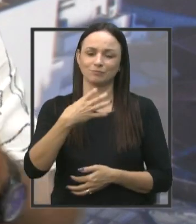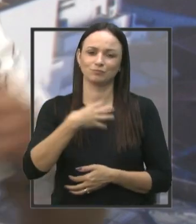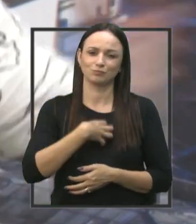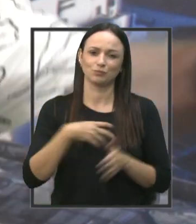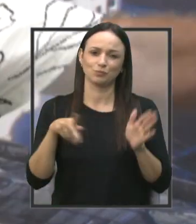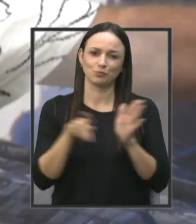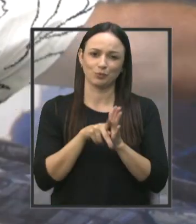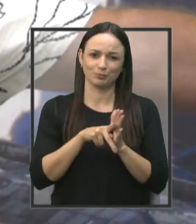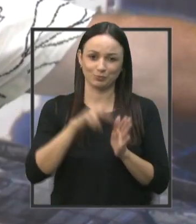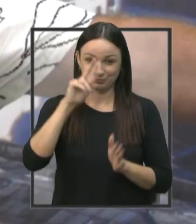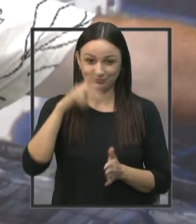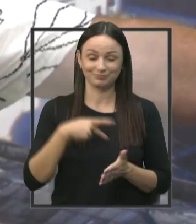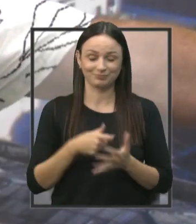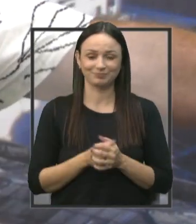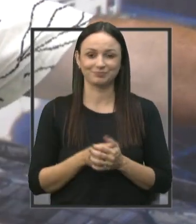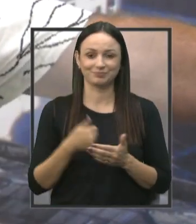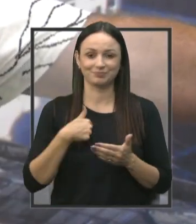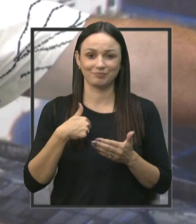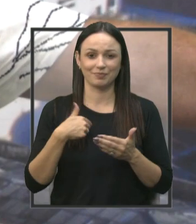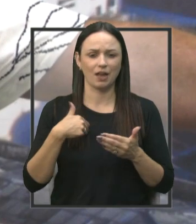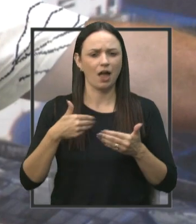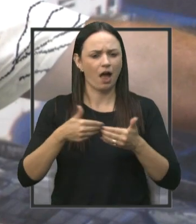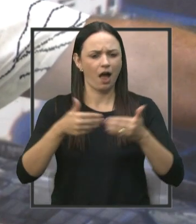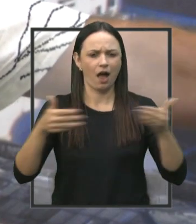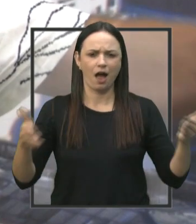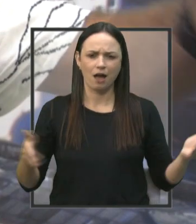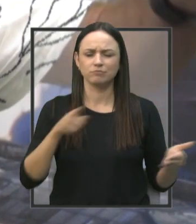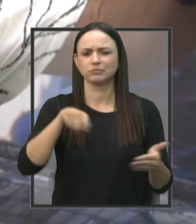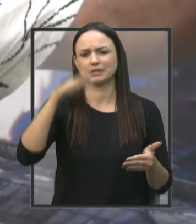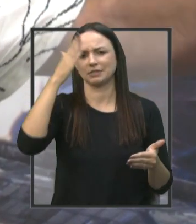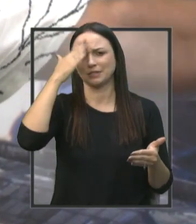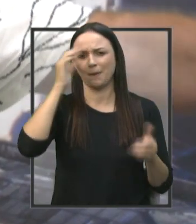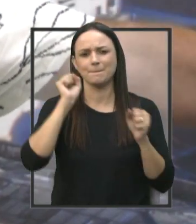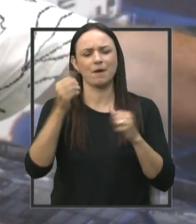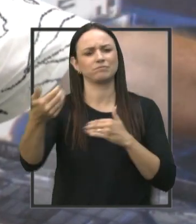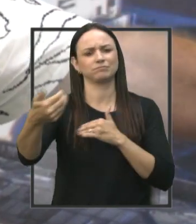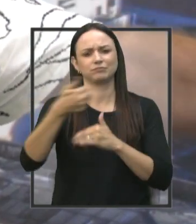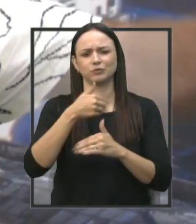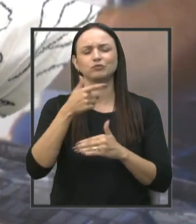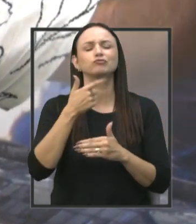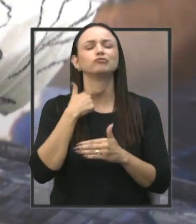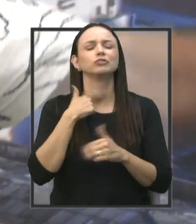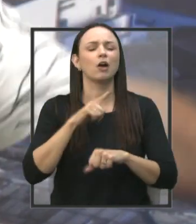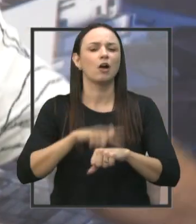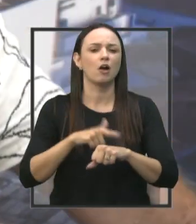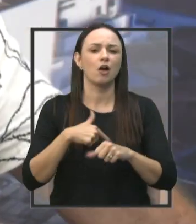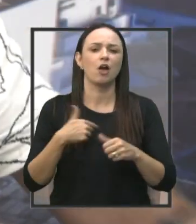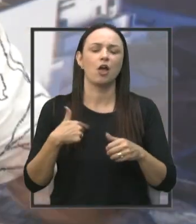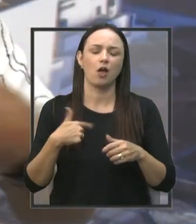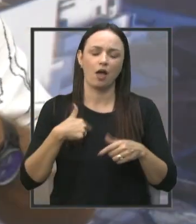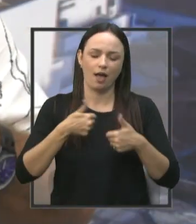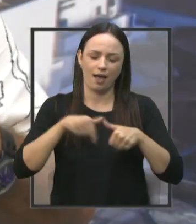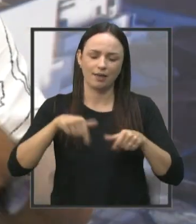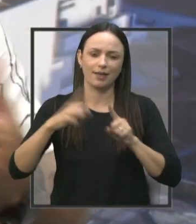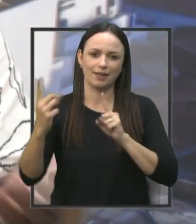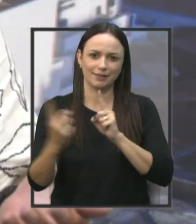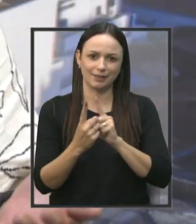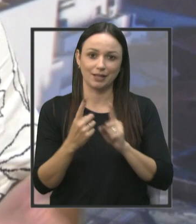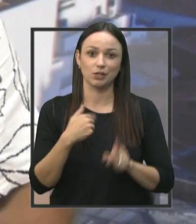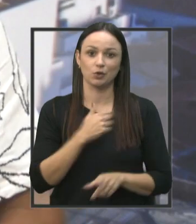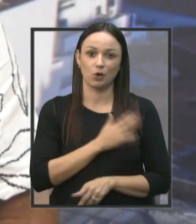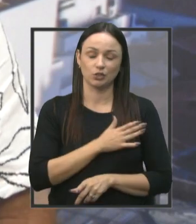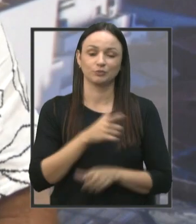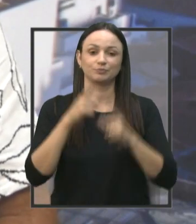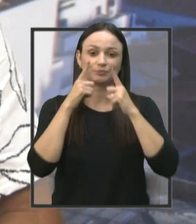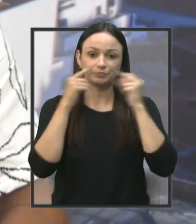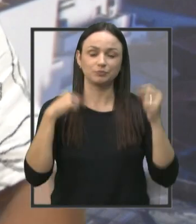Então, aqui, minhas portas estão escancaradas, vocês sabem disso, pode vir aqui a hora que vocês quiserem, eu estarei aqui para atender. E de coração, Jaú,